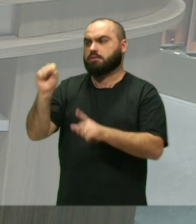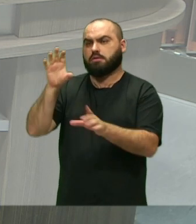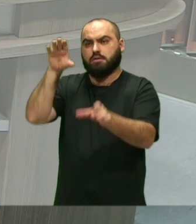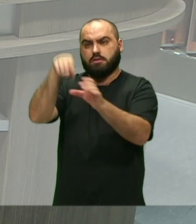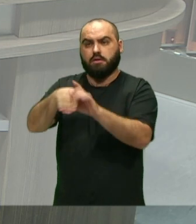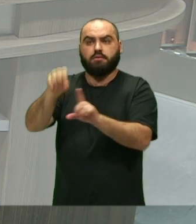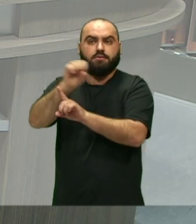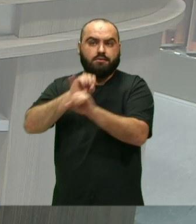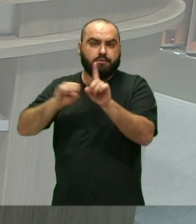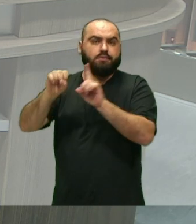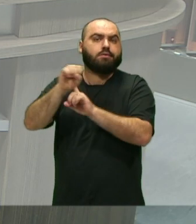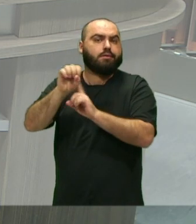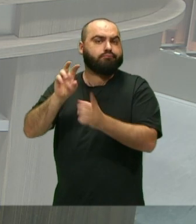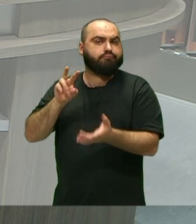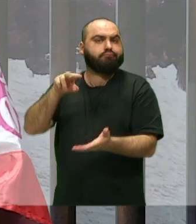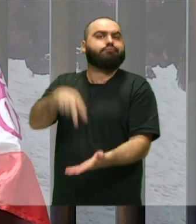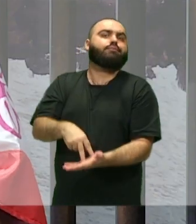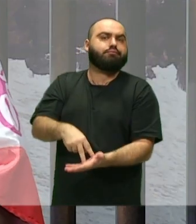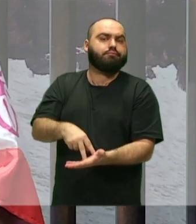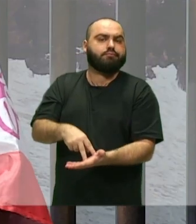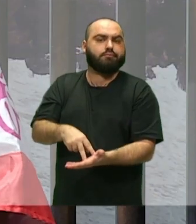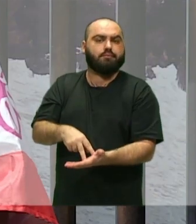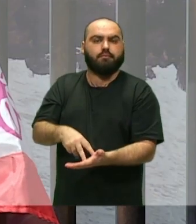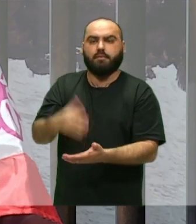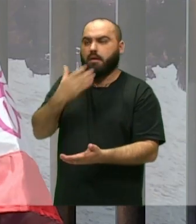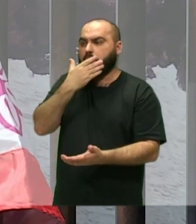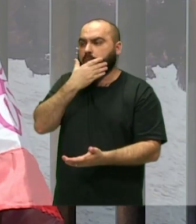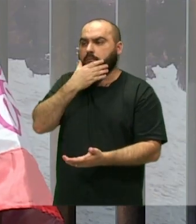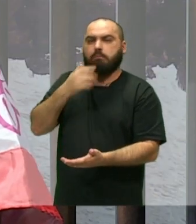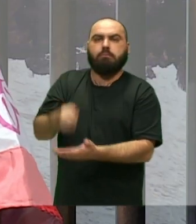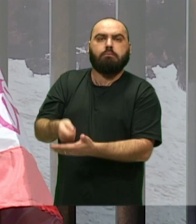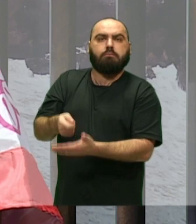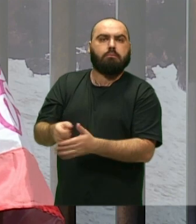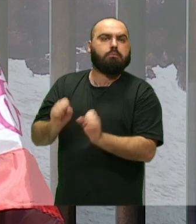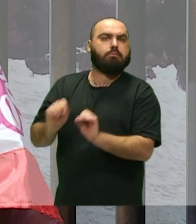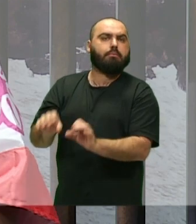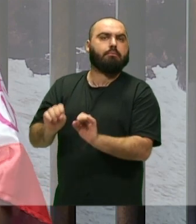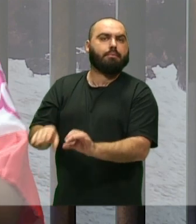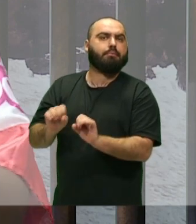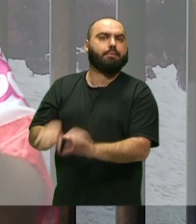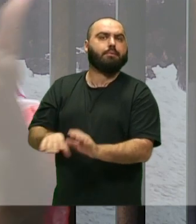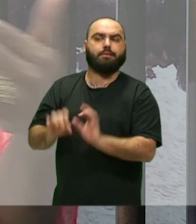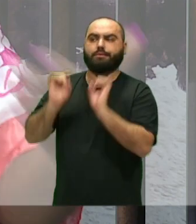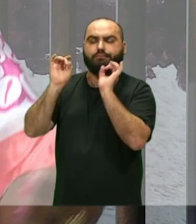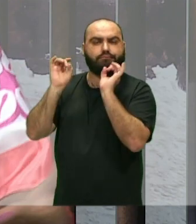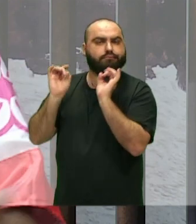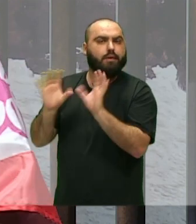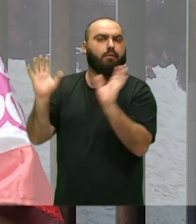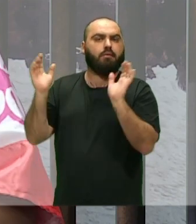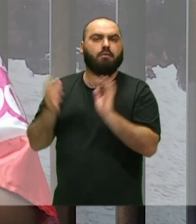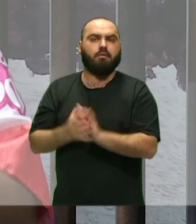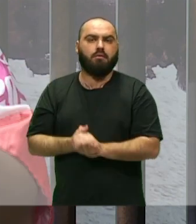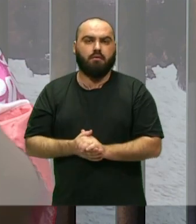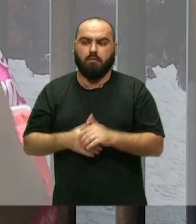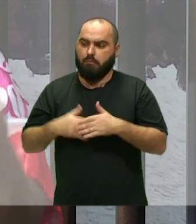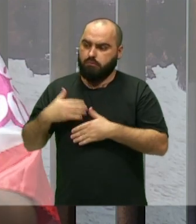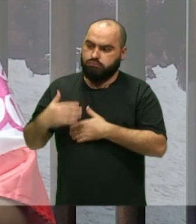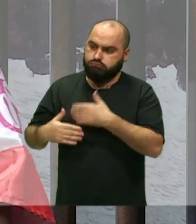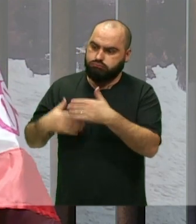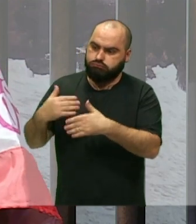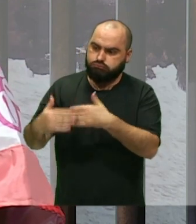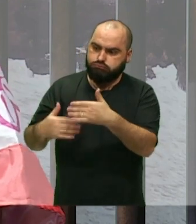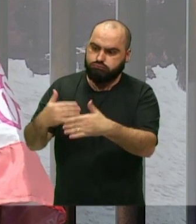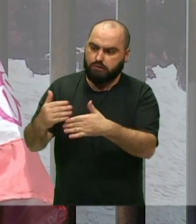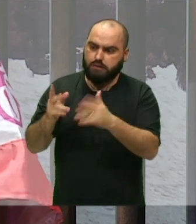né essa essa educação patriarcal que ela acaba ultrapassando tudo e vai sempre se